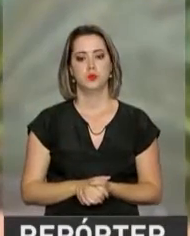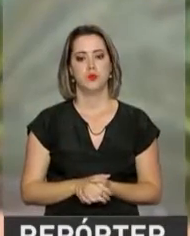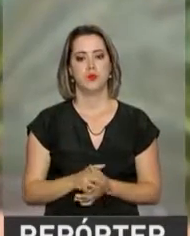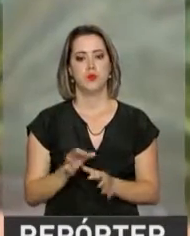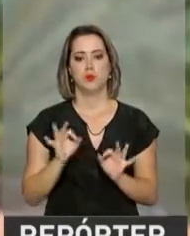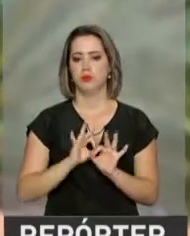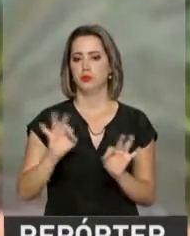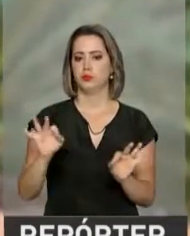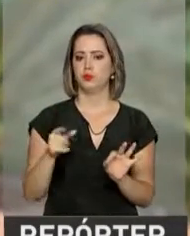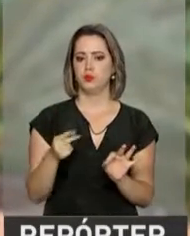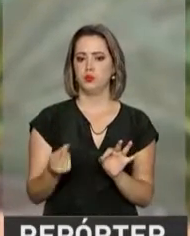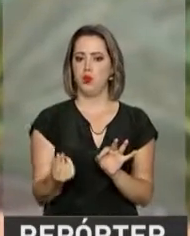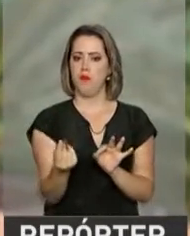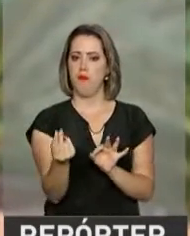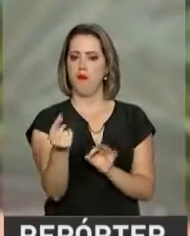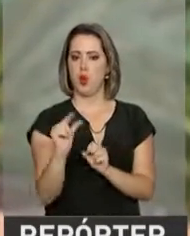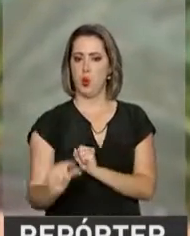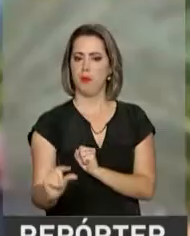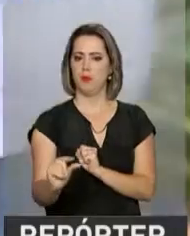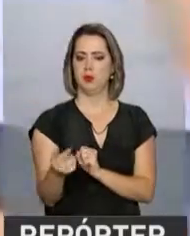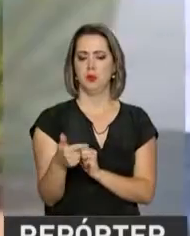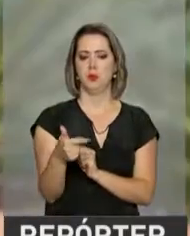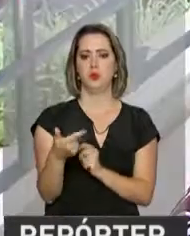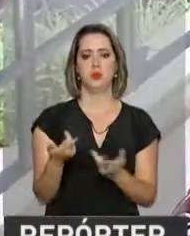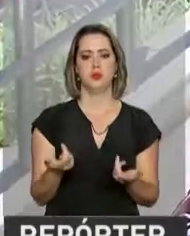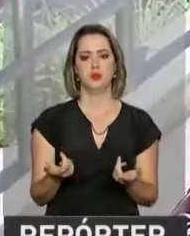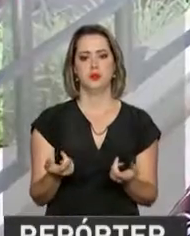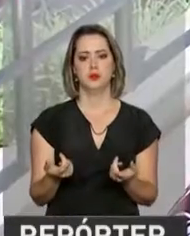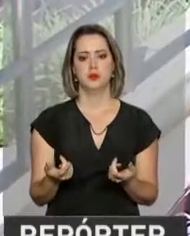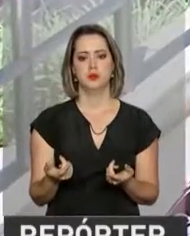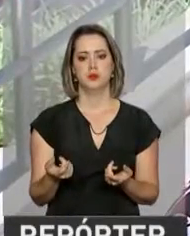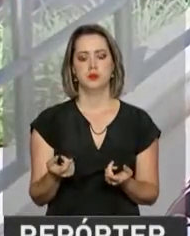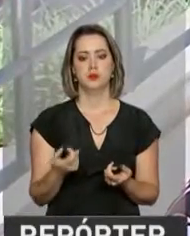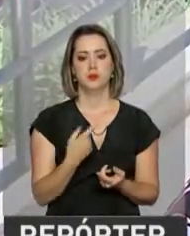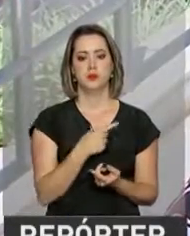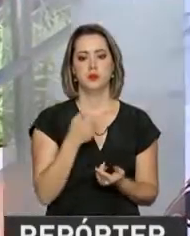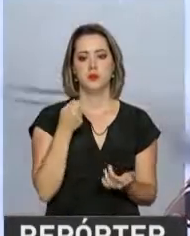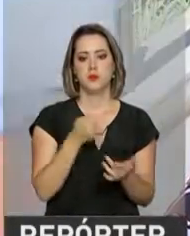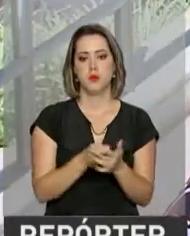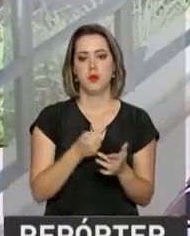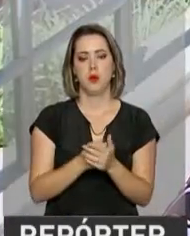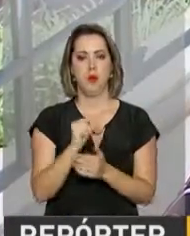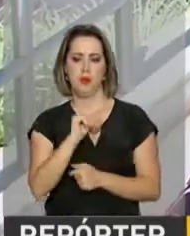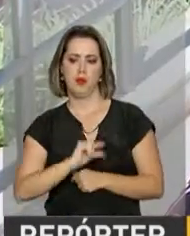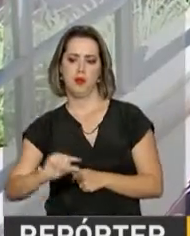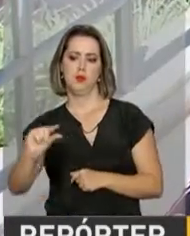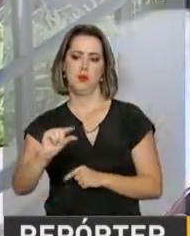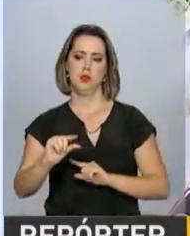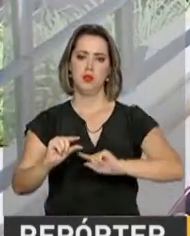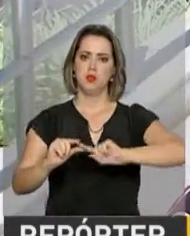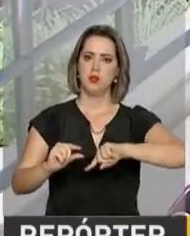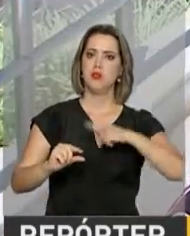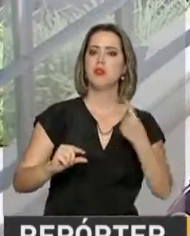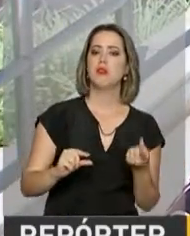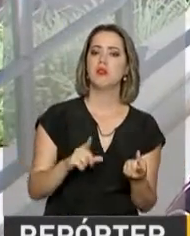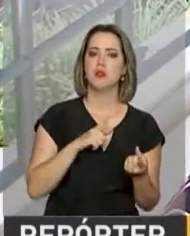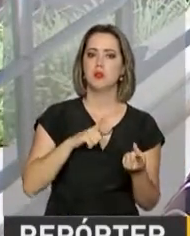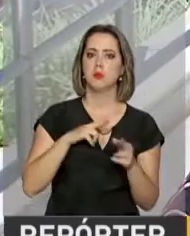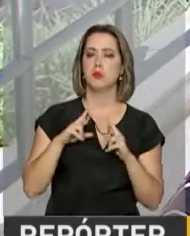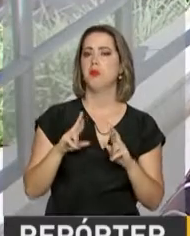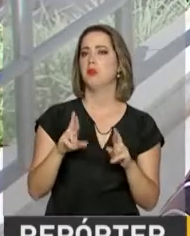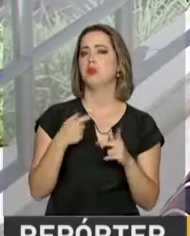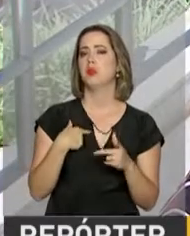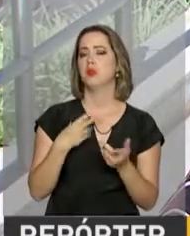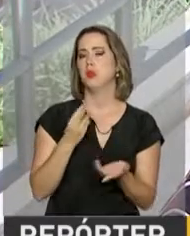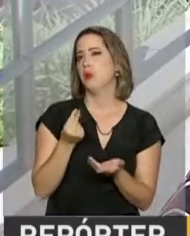mexer com esse negócio de valor mínimo, isso não existe, minha filha. Eu paguei um mínimo, depois eu esperei